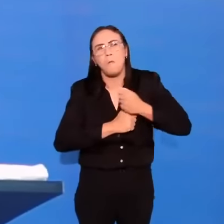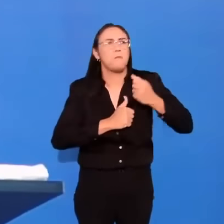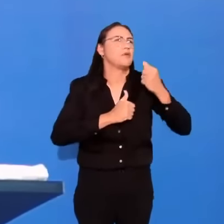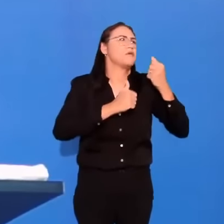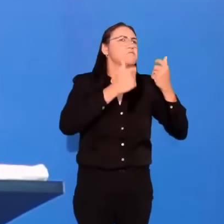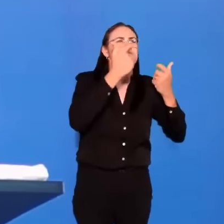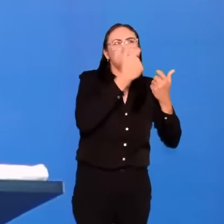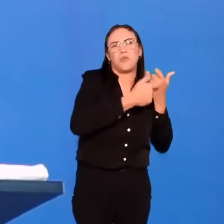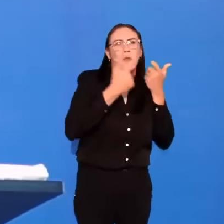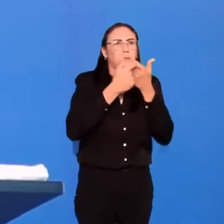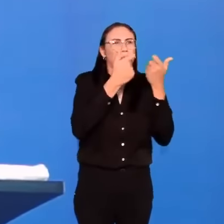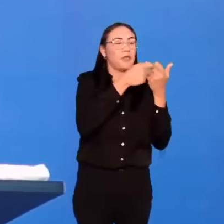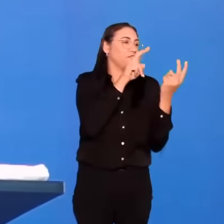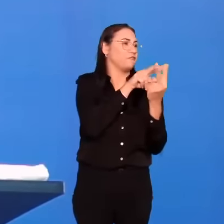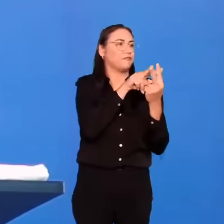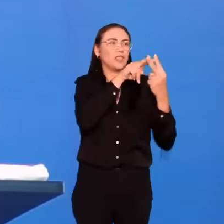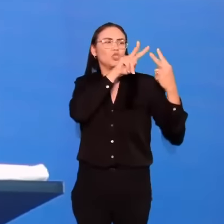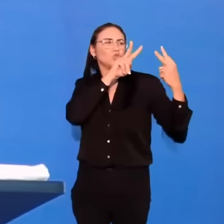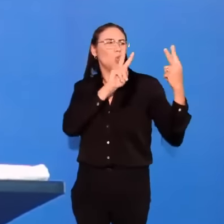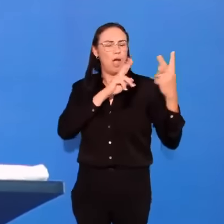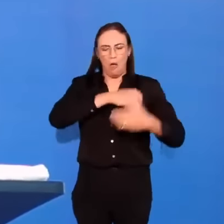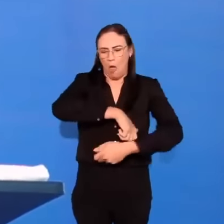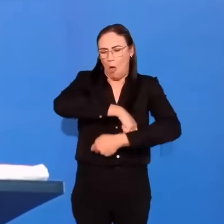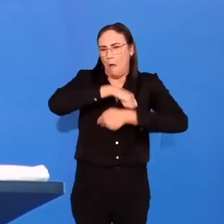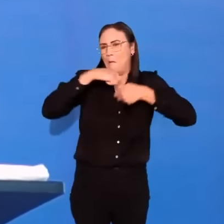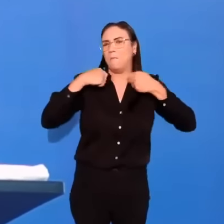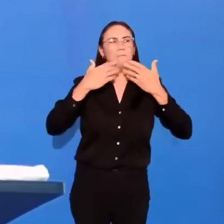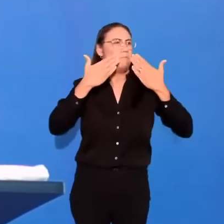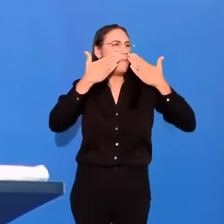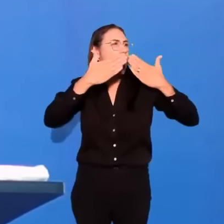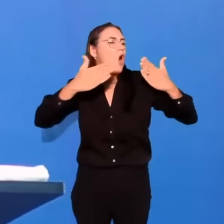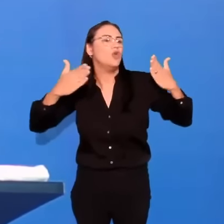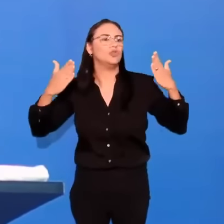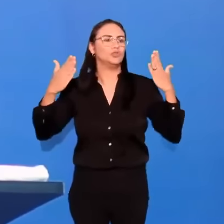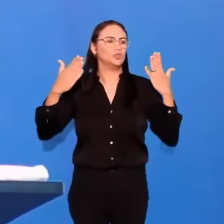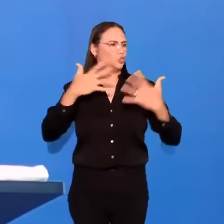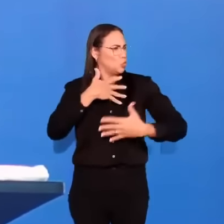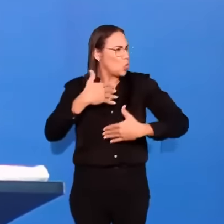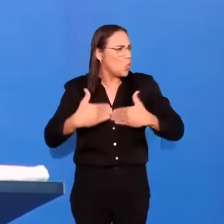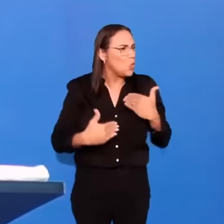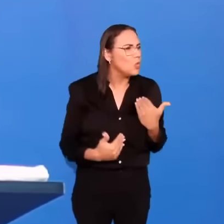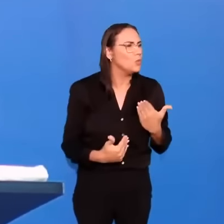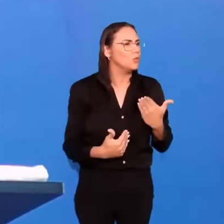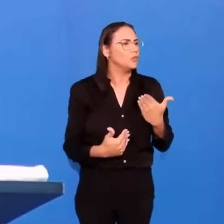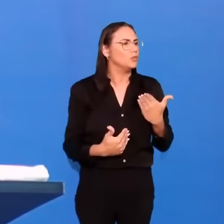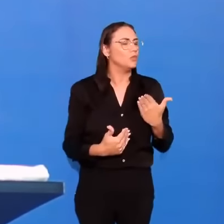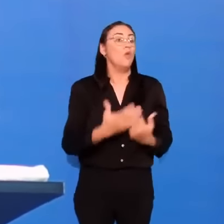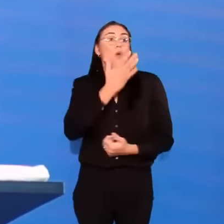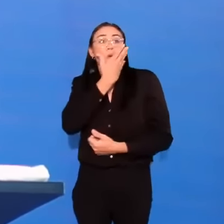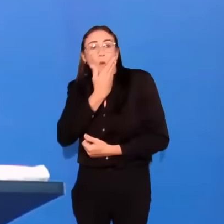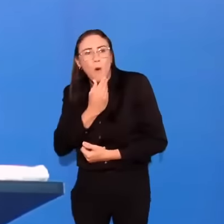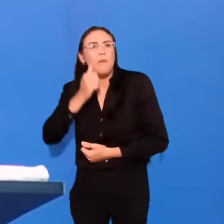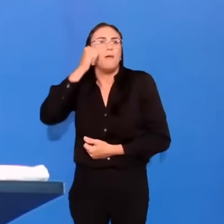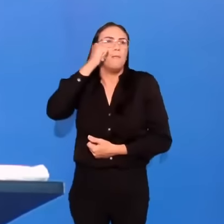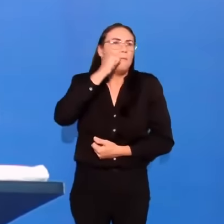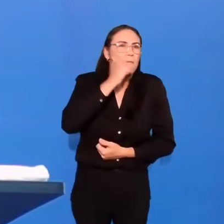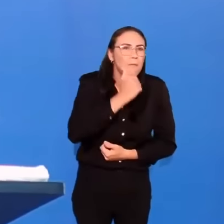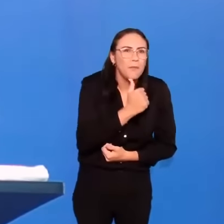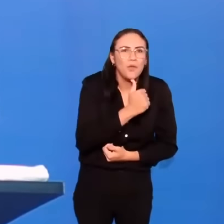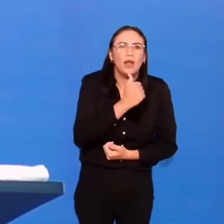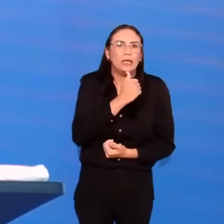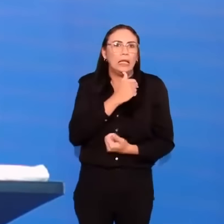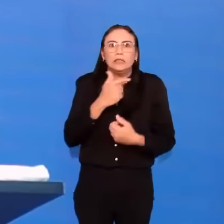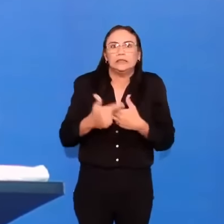serviço online, em verdadeiros estripteases ao vivo. Onde homens e mulheres consomem,